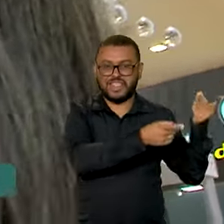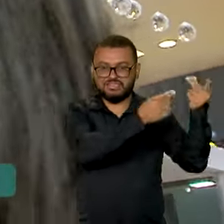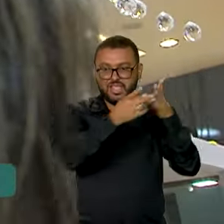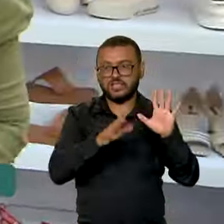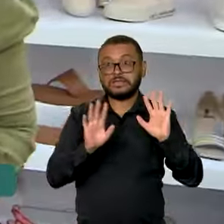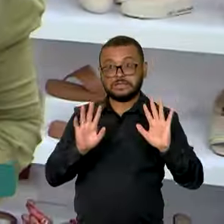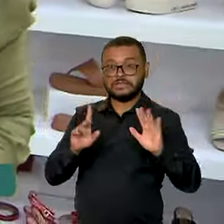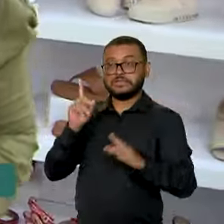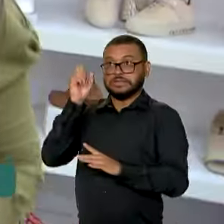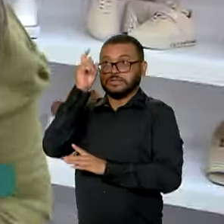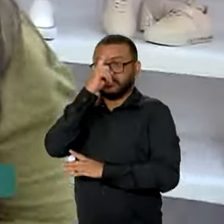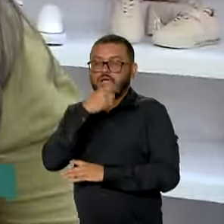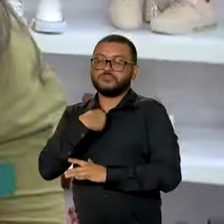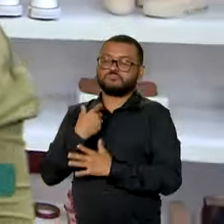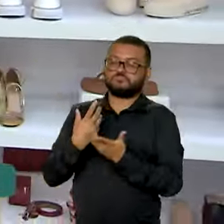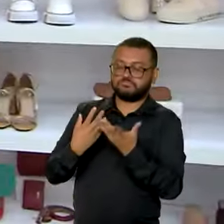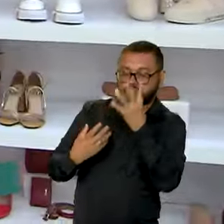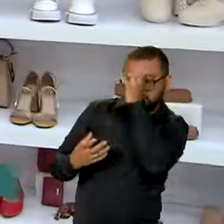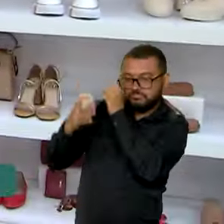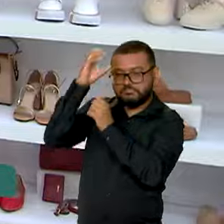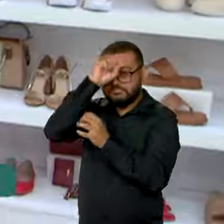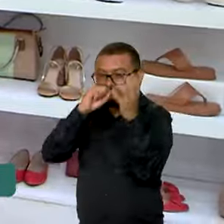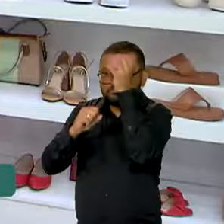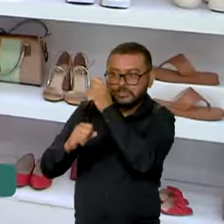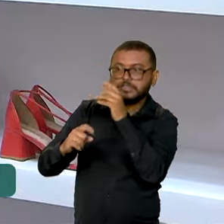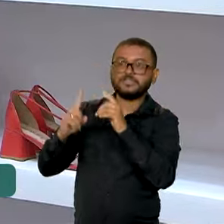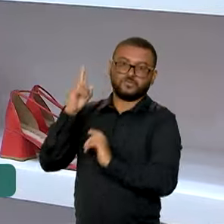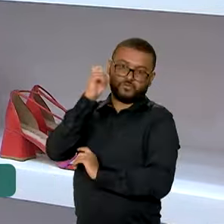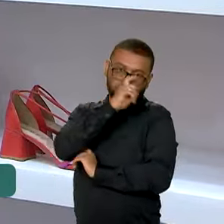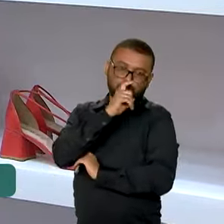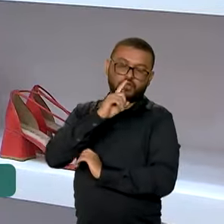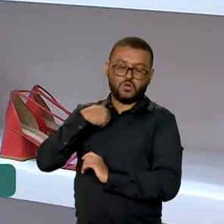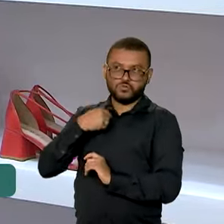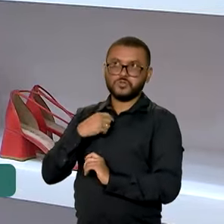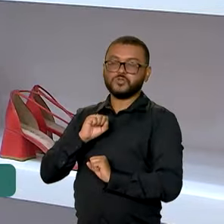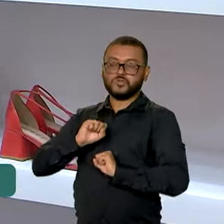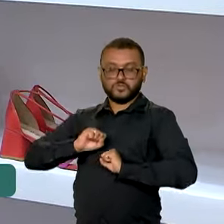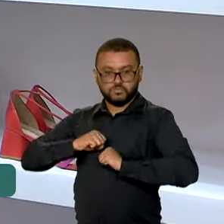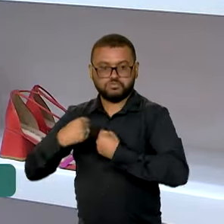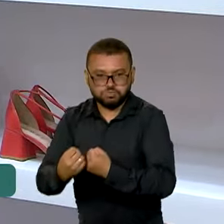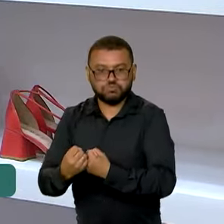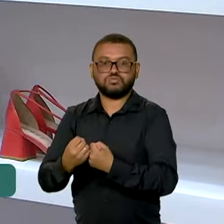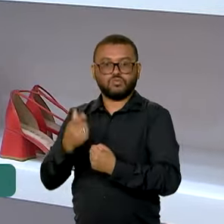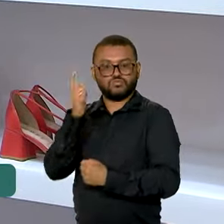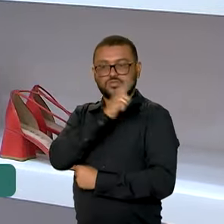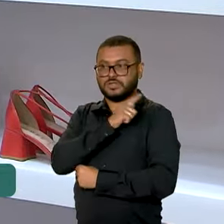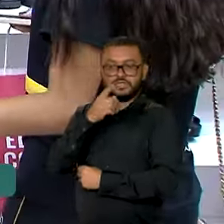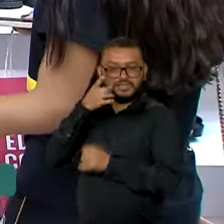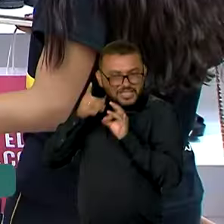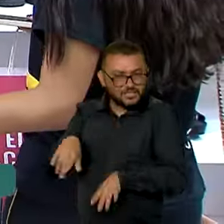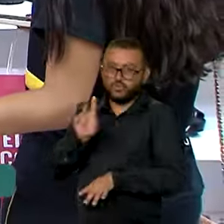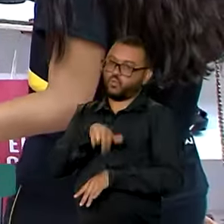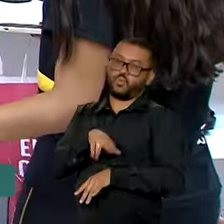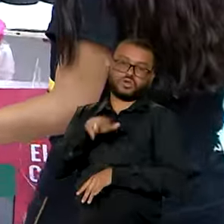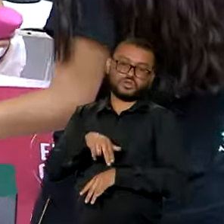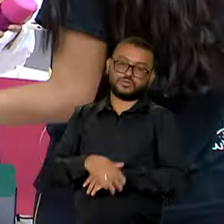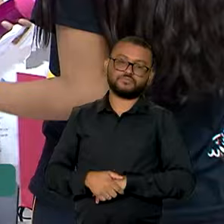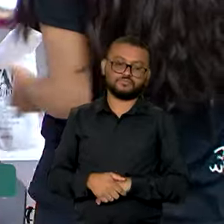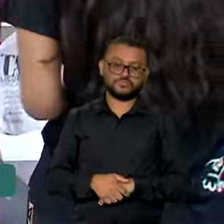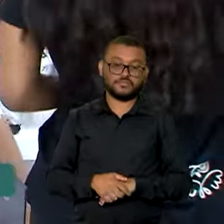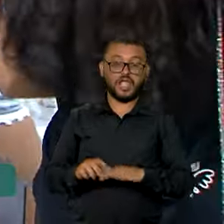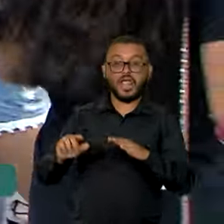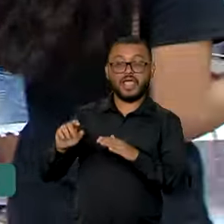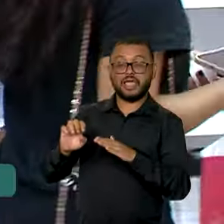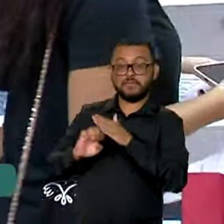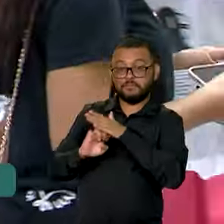tudo aquilo ali foi um aprendizado enorme. Foi difícil, mas levantei a cabeça, continuei, nunca desisti. Pequenos negócios,